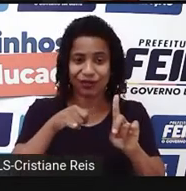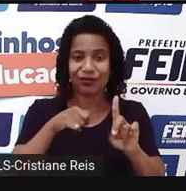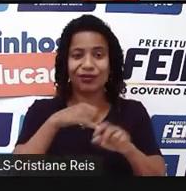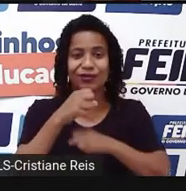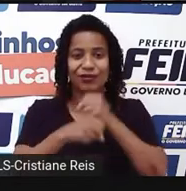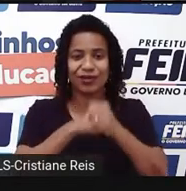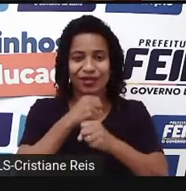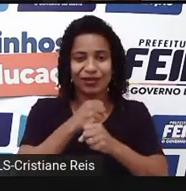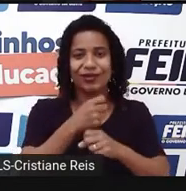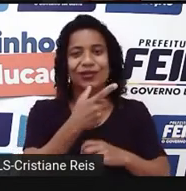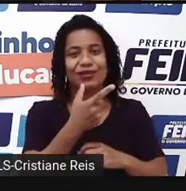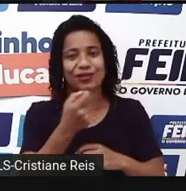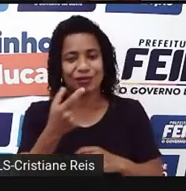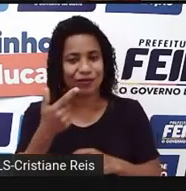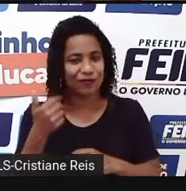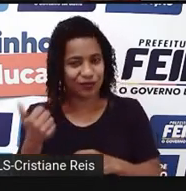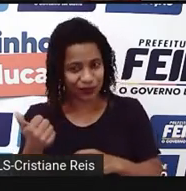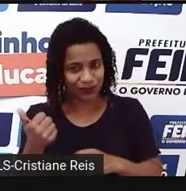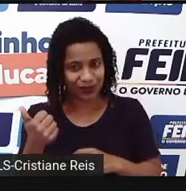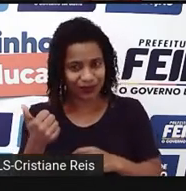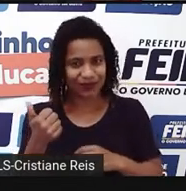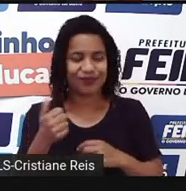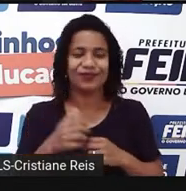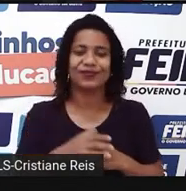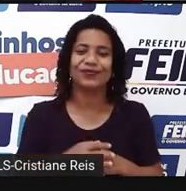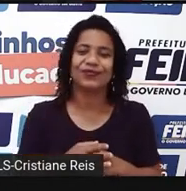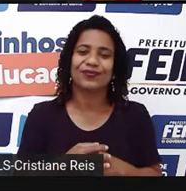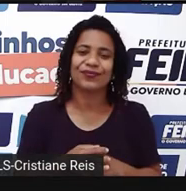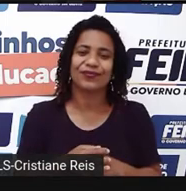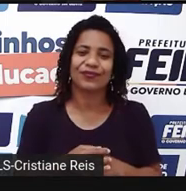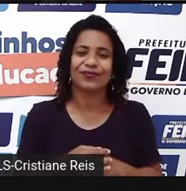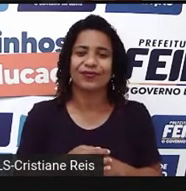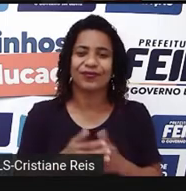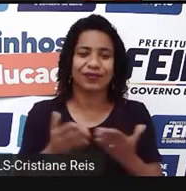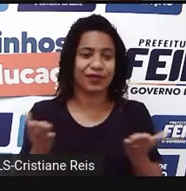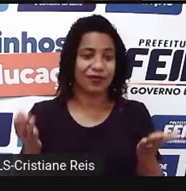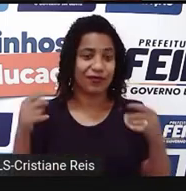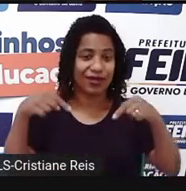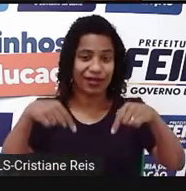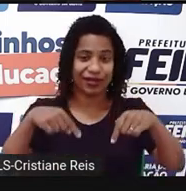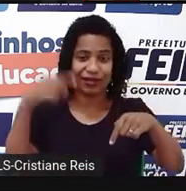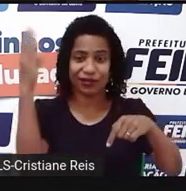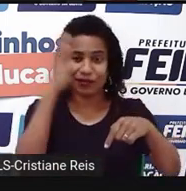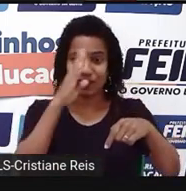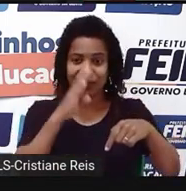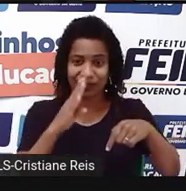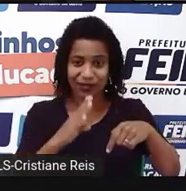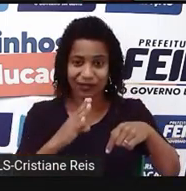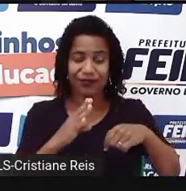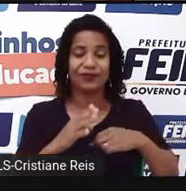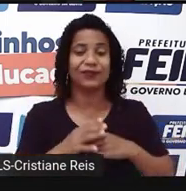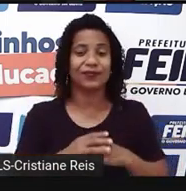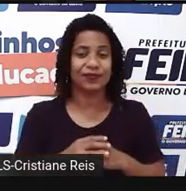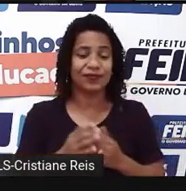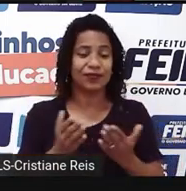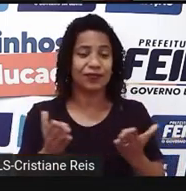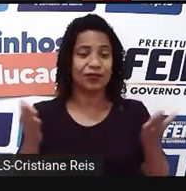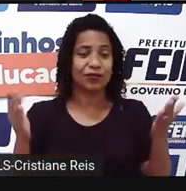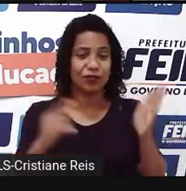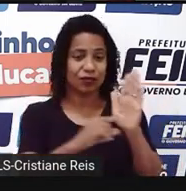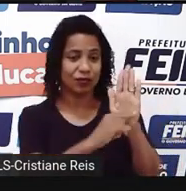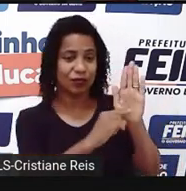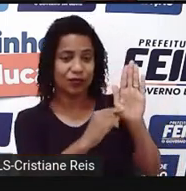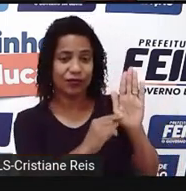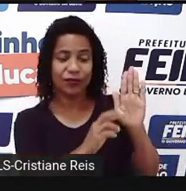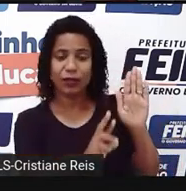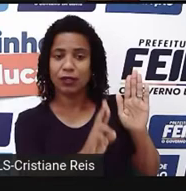né? January 2021. Aqui no Brasil. E foi produzida por um grupo de